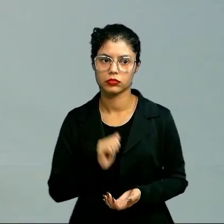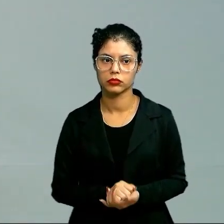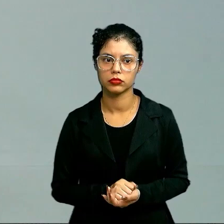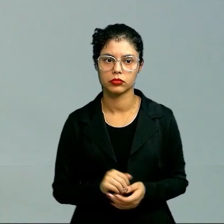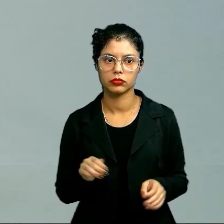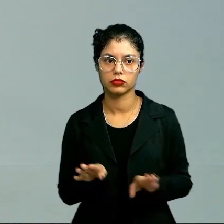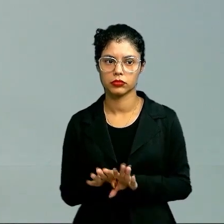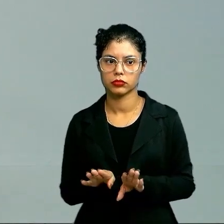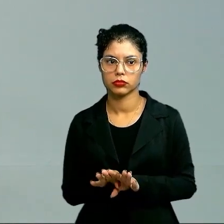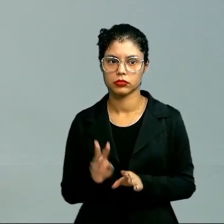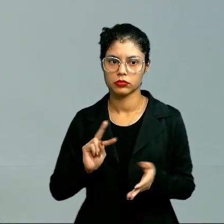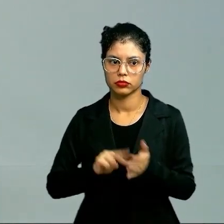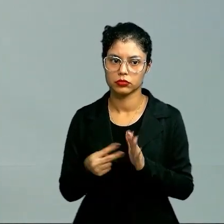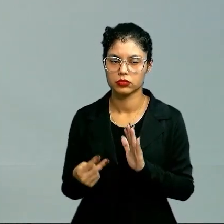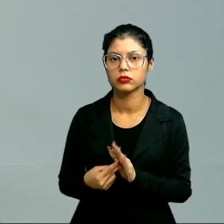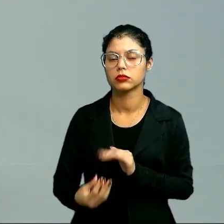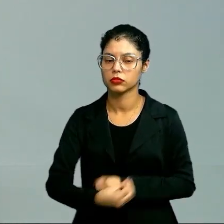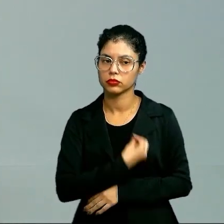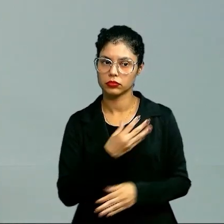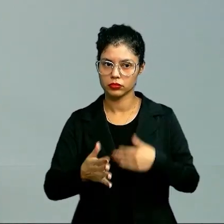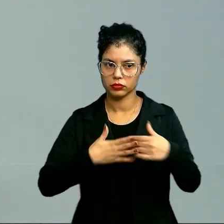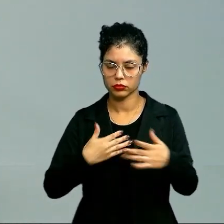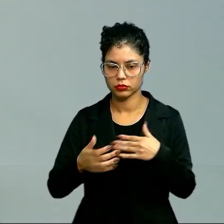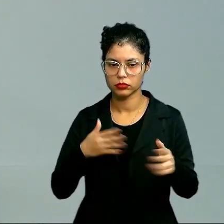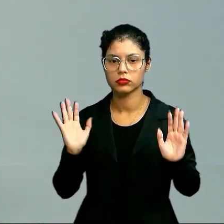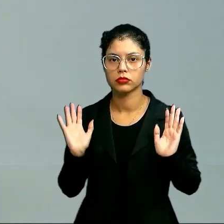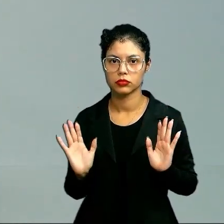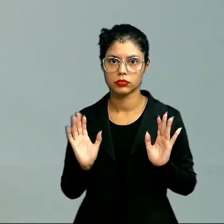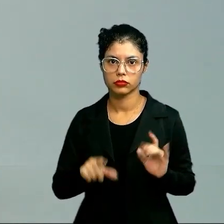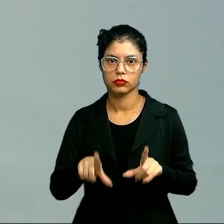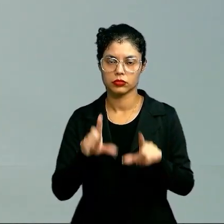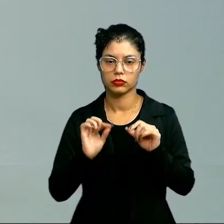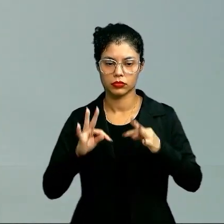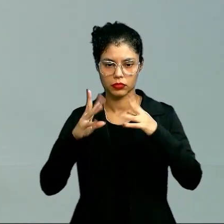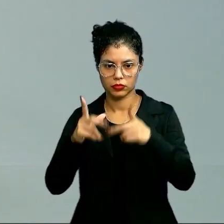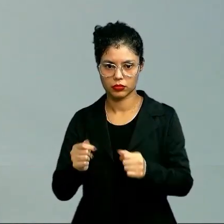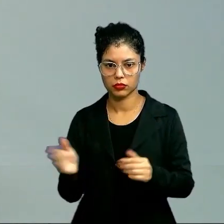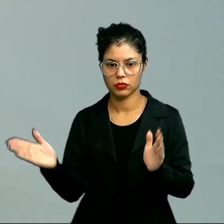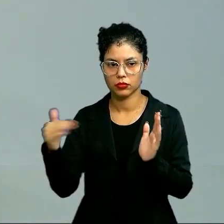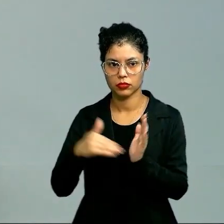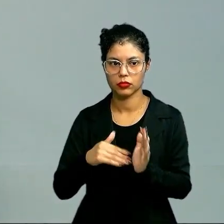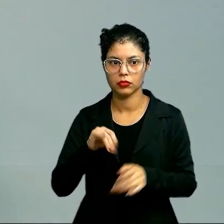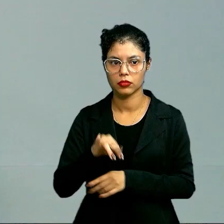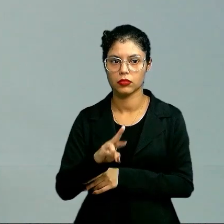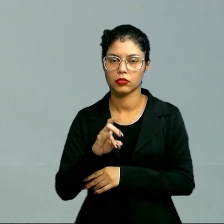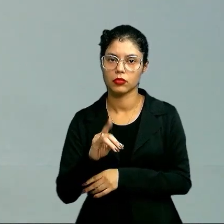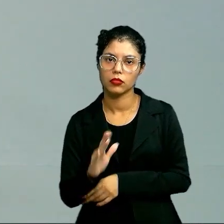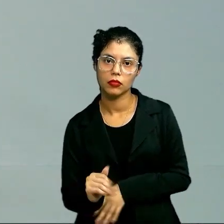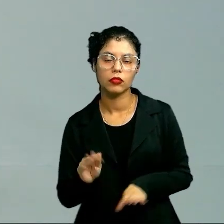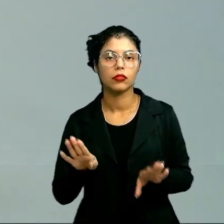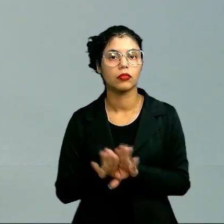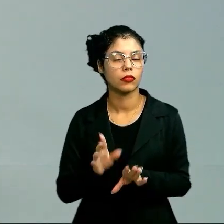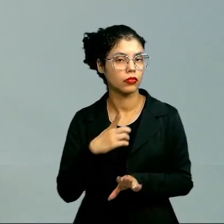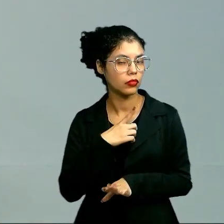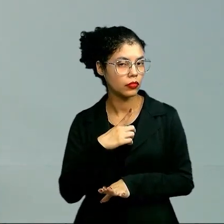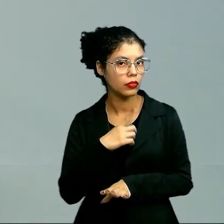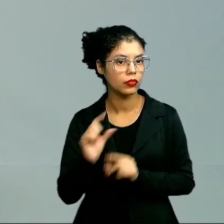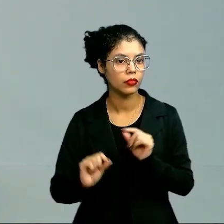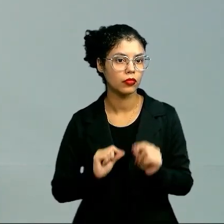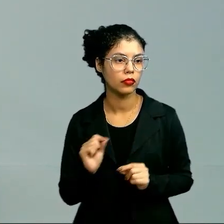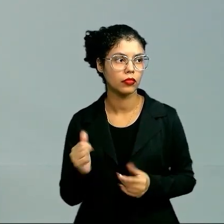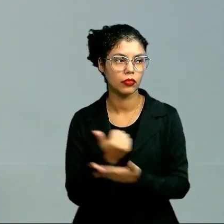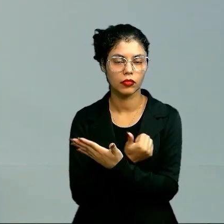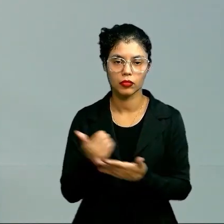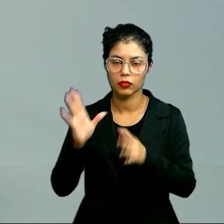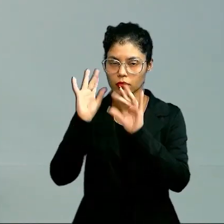forma autônoma não significa viver de qualquer jeito valendo tudo. Até porque o niilismo, para o Nietzsche, tem algum